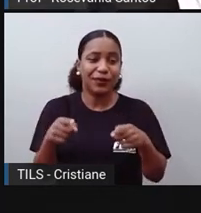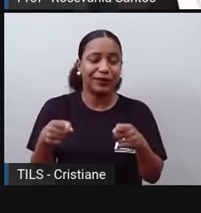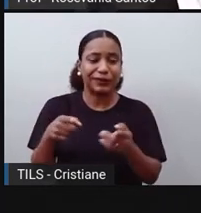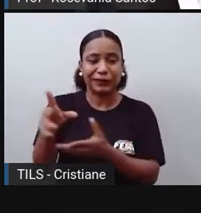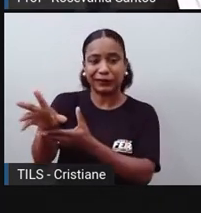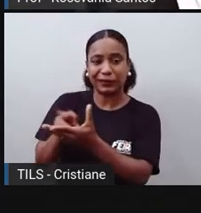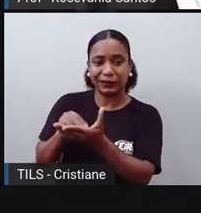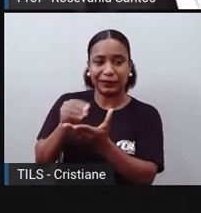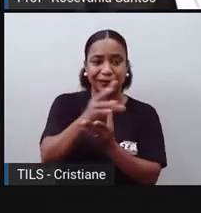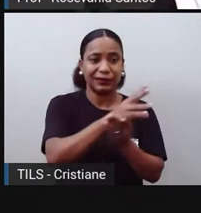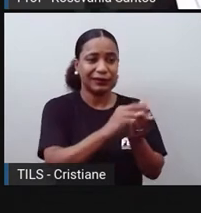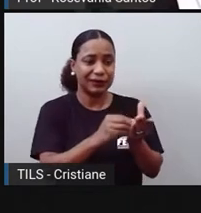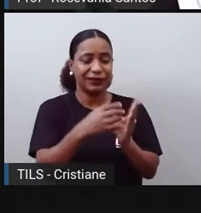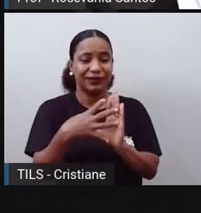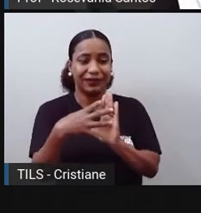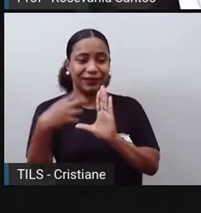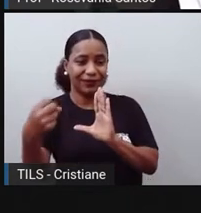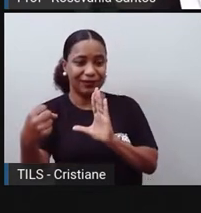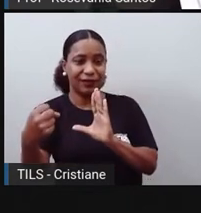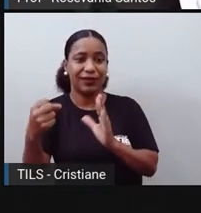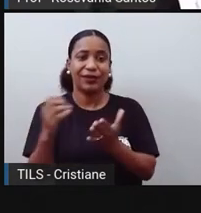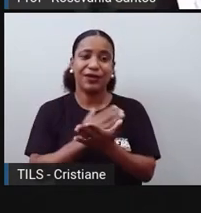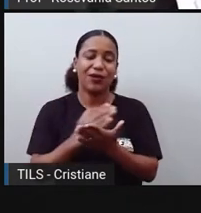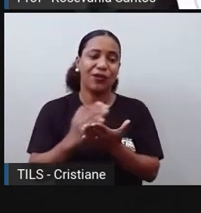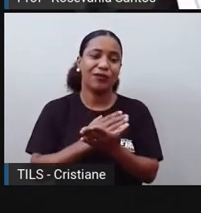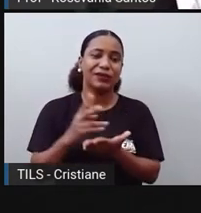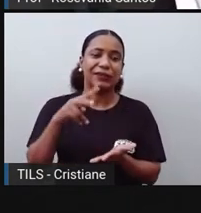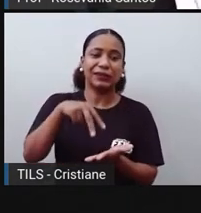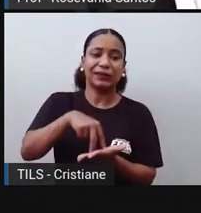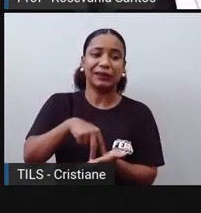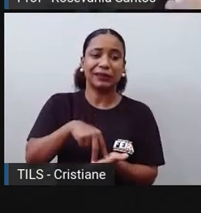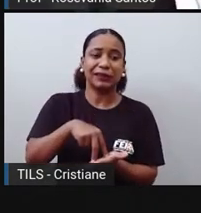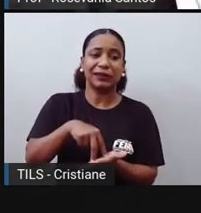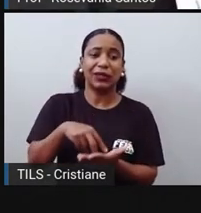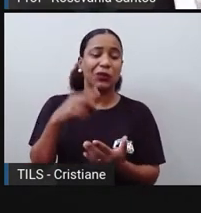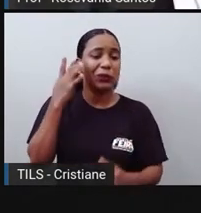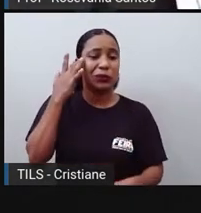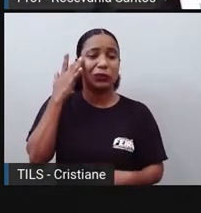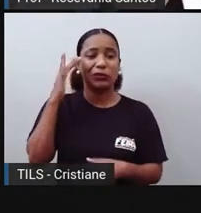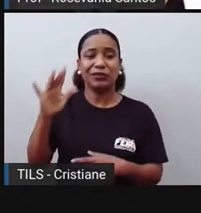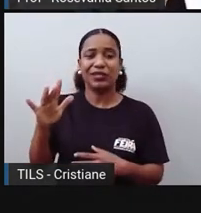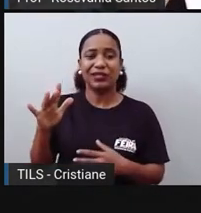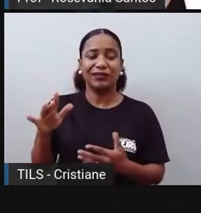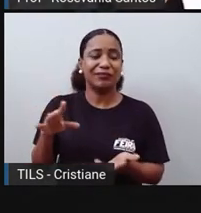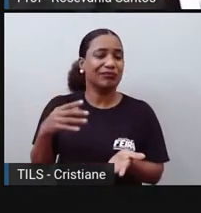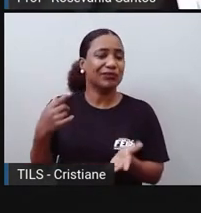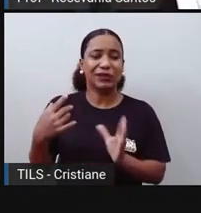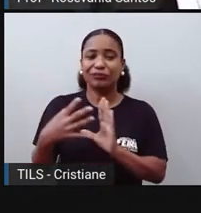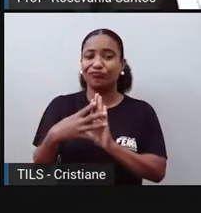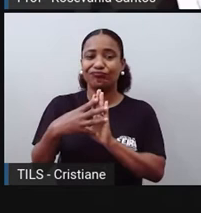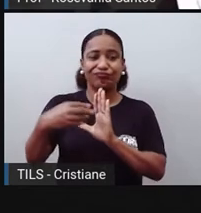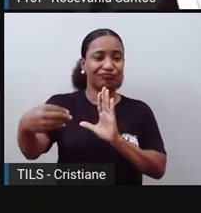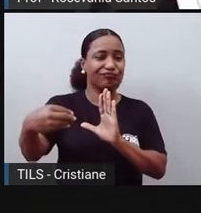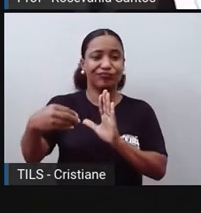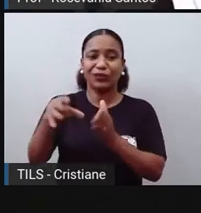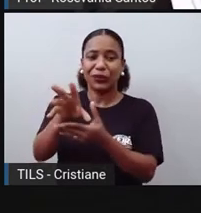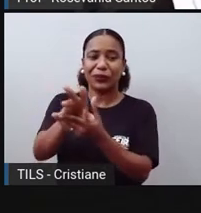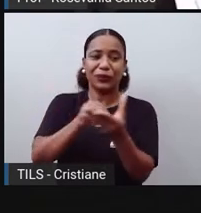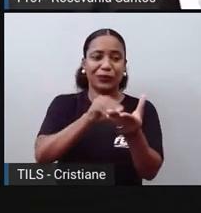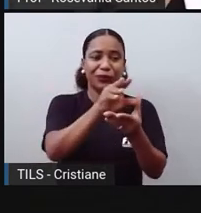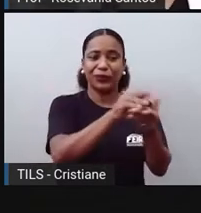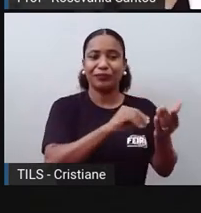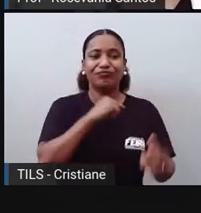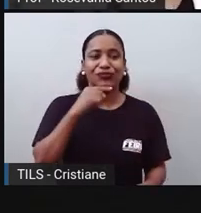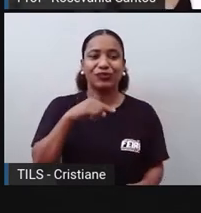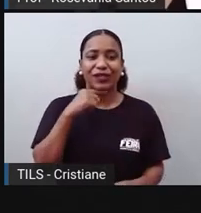acaba ficando paradinha e ainda diz, ah, eu não sei dançar, porque não fez aquele mesmo passo que está todo mundo lá, levanta a mão, levanta a mão,